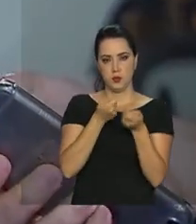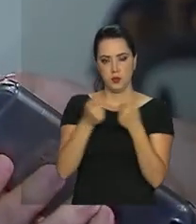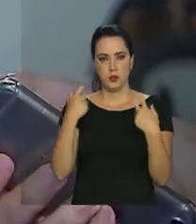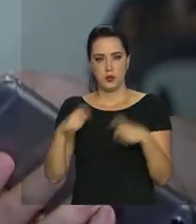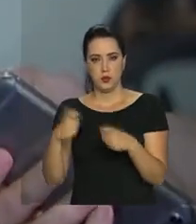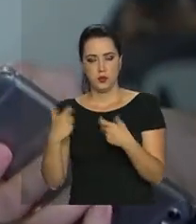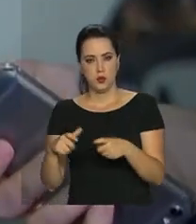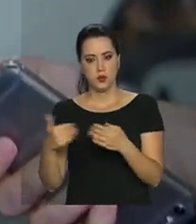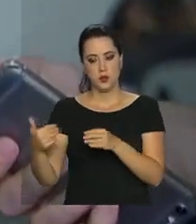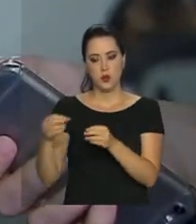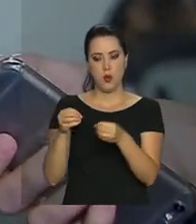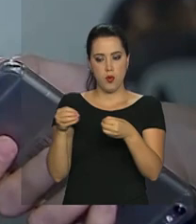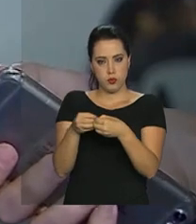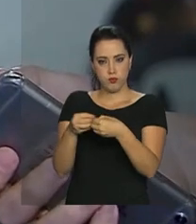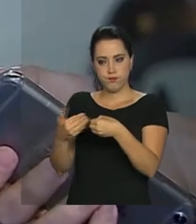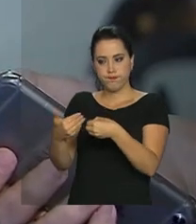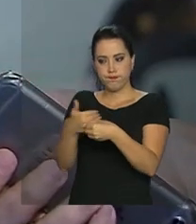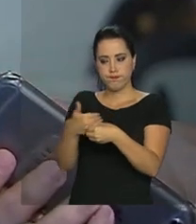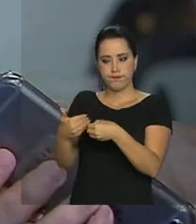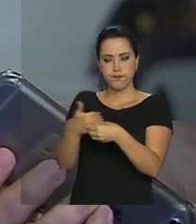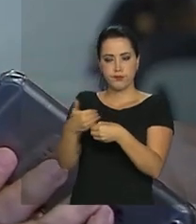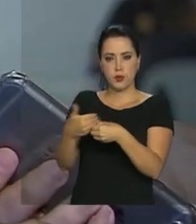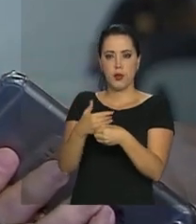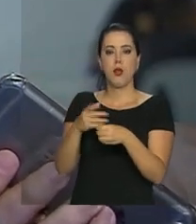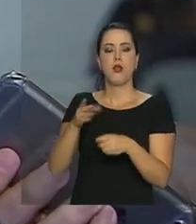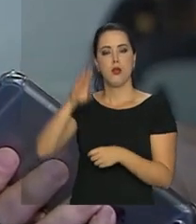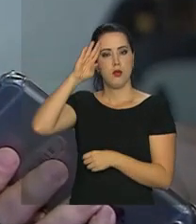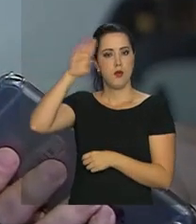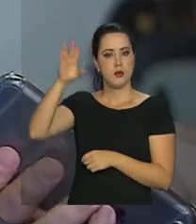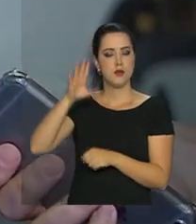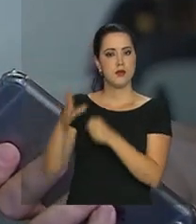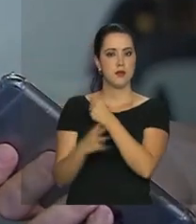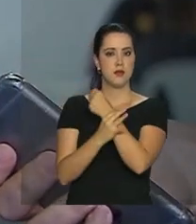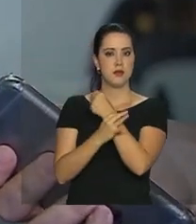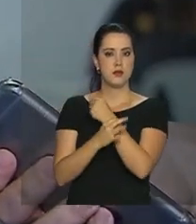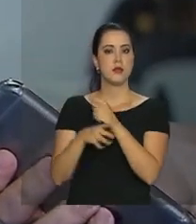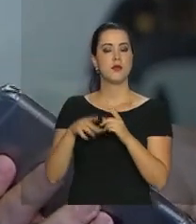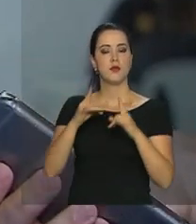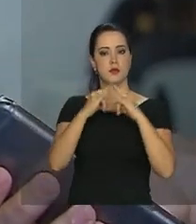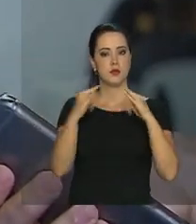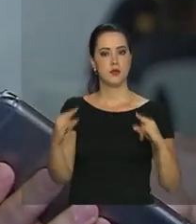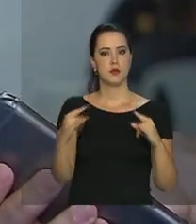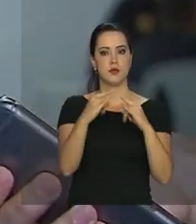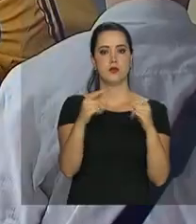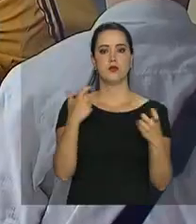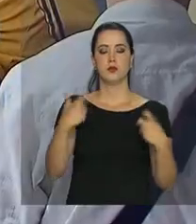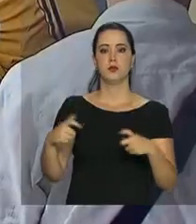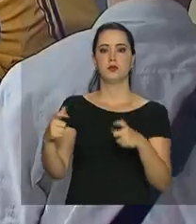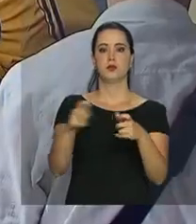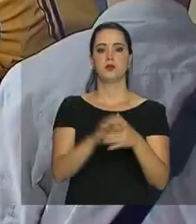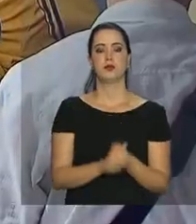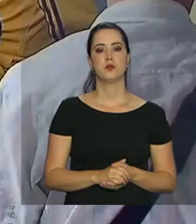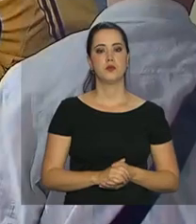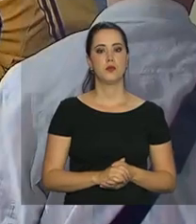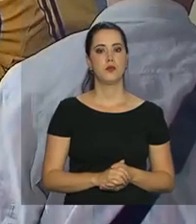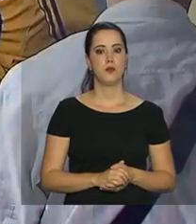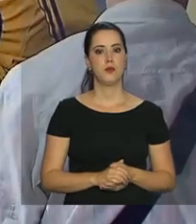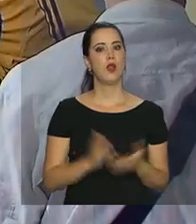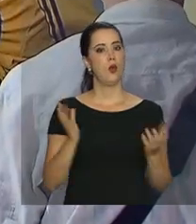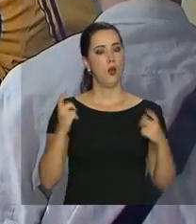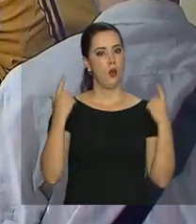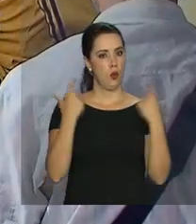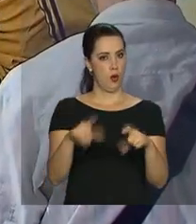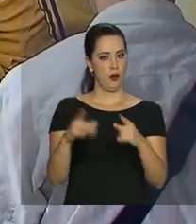postos estratégicos e o Exército Brasileiro fazer a segurança dos abrigos e das instalações aqui. A instalação que recebe os